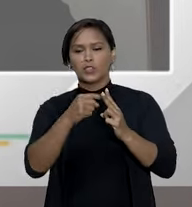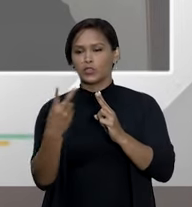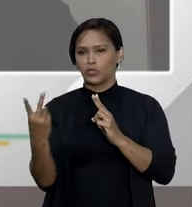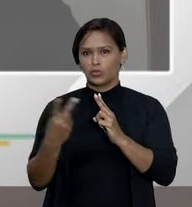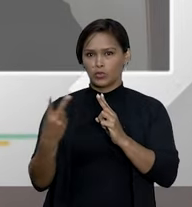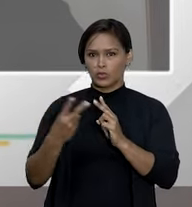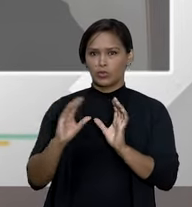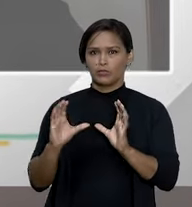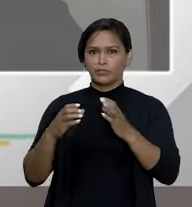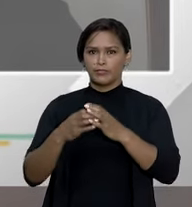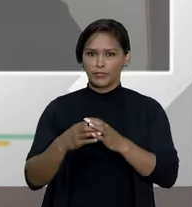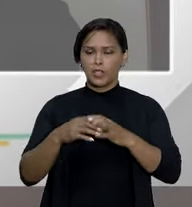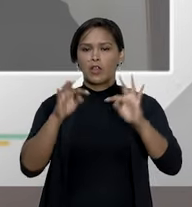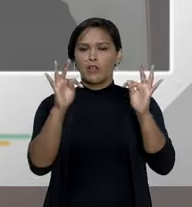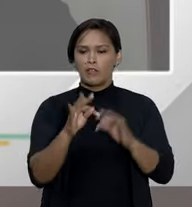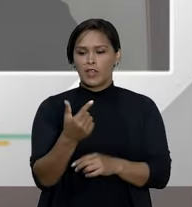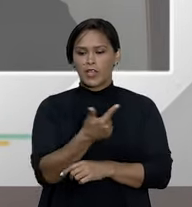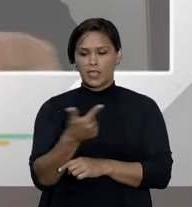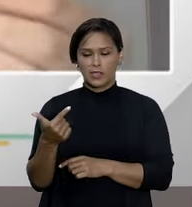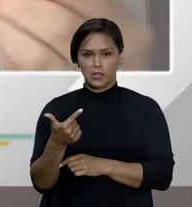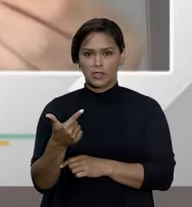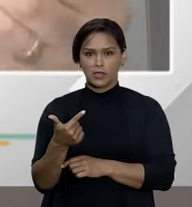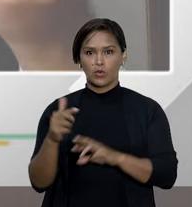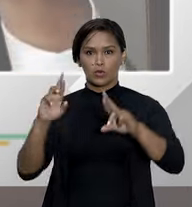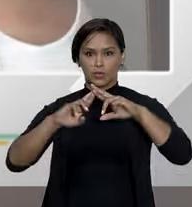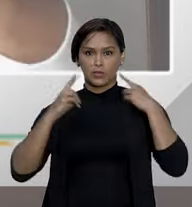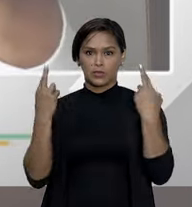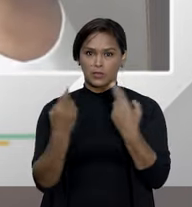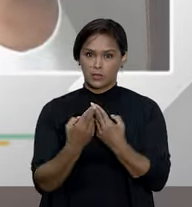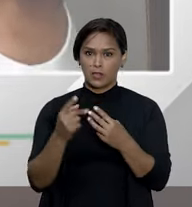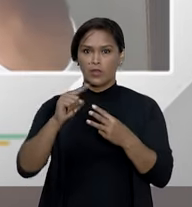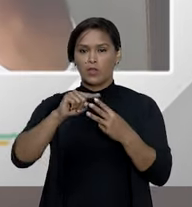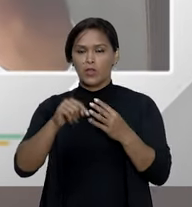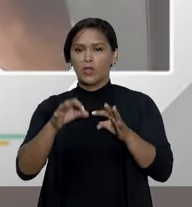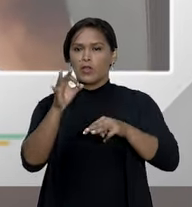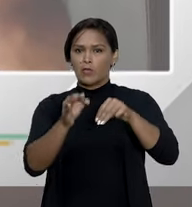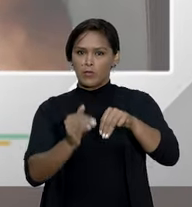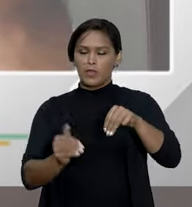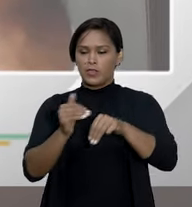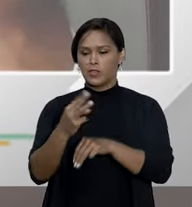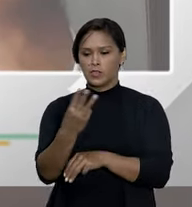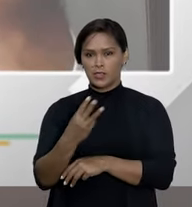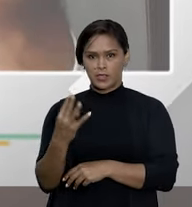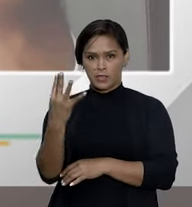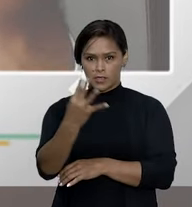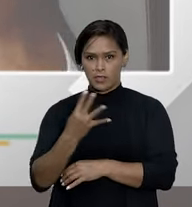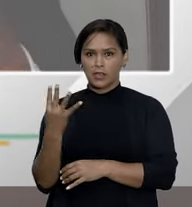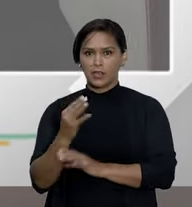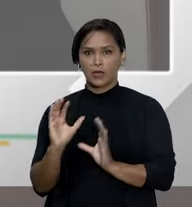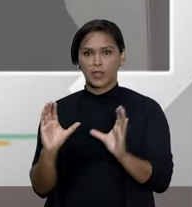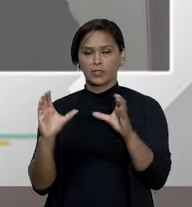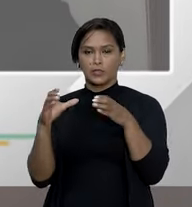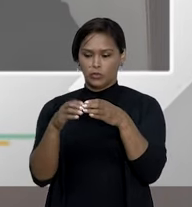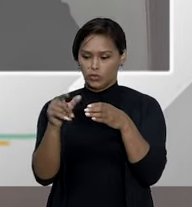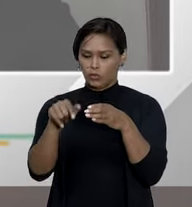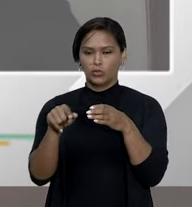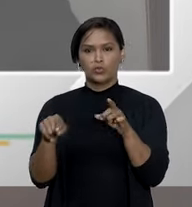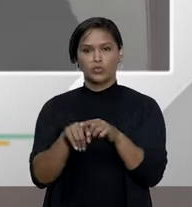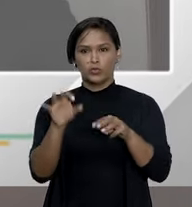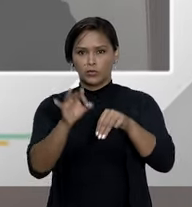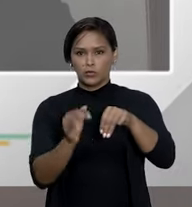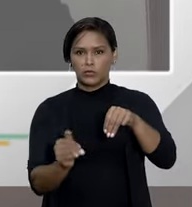o tema foi submetido à segunda sessão que reúne os ministros da terceira e da quarta turmas e